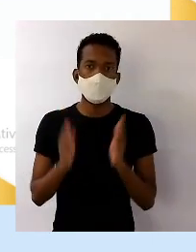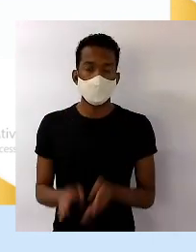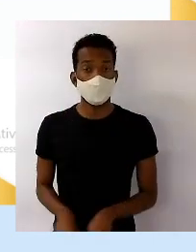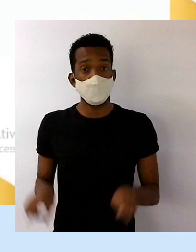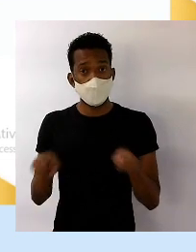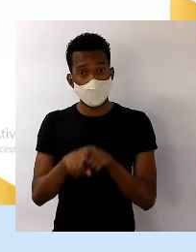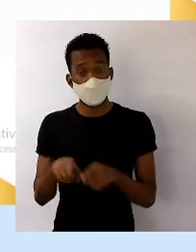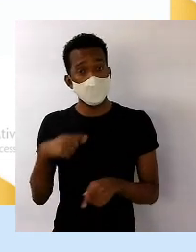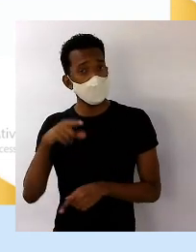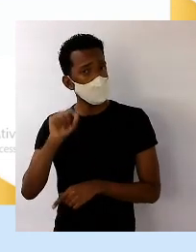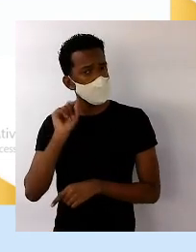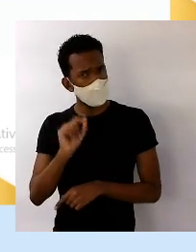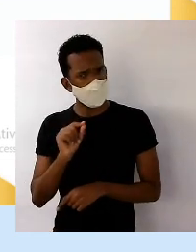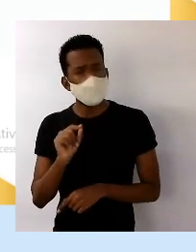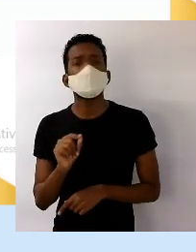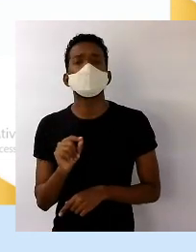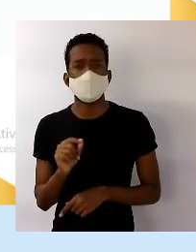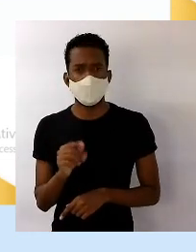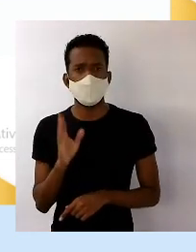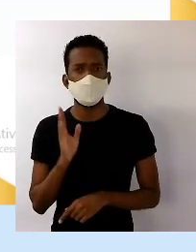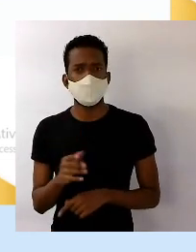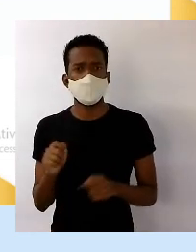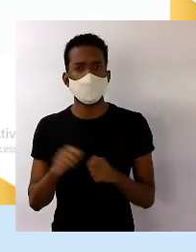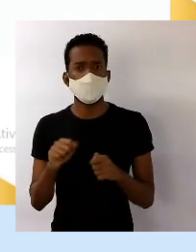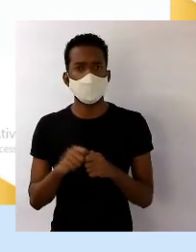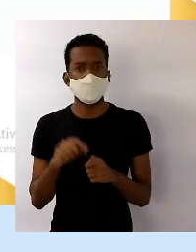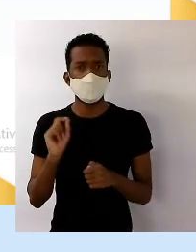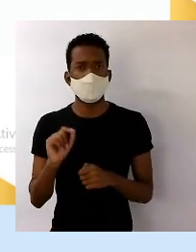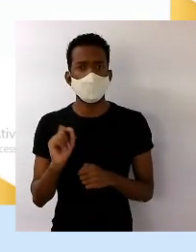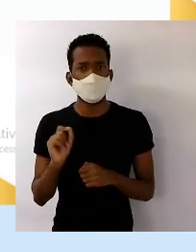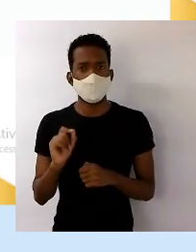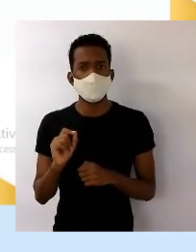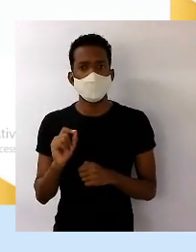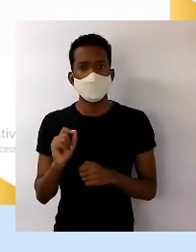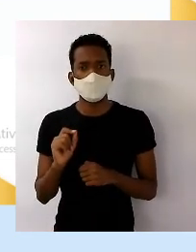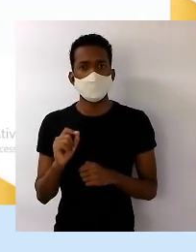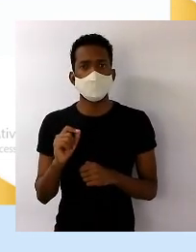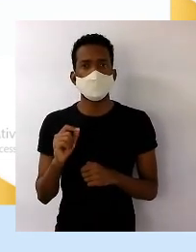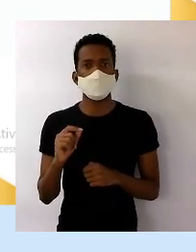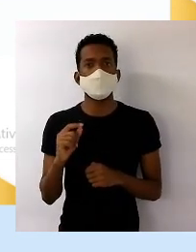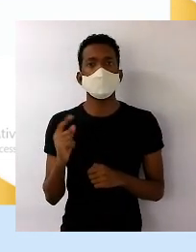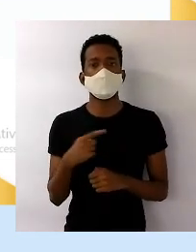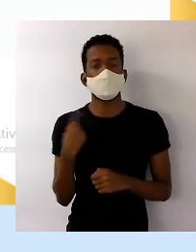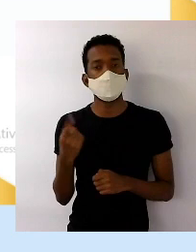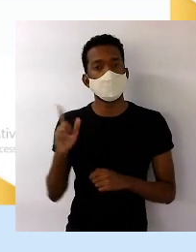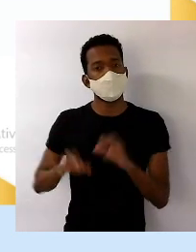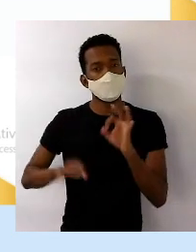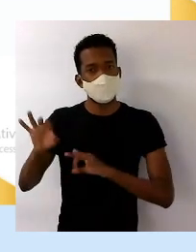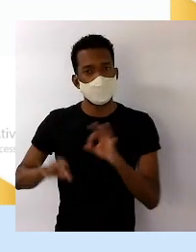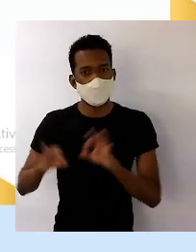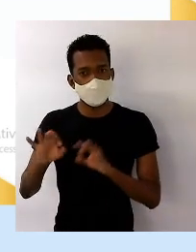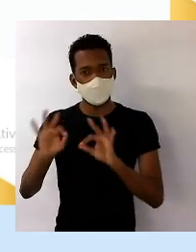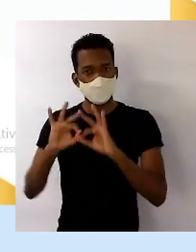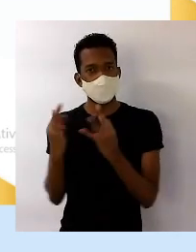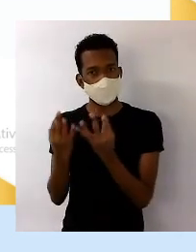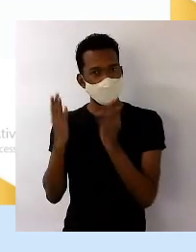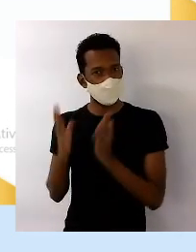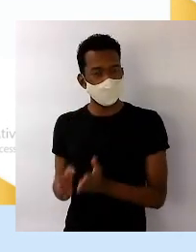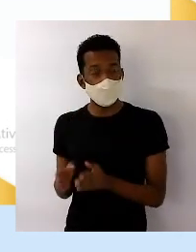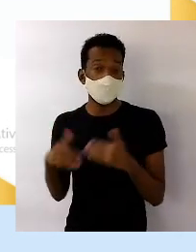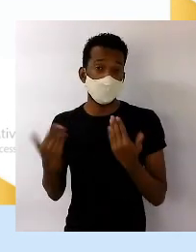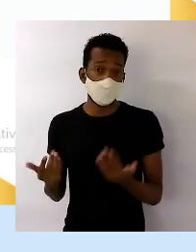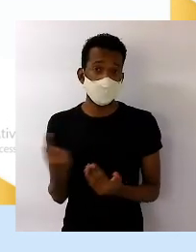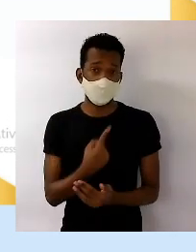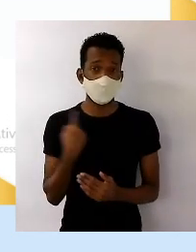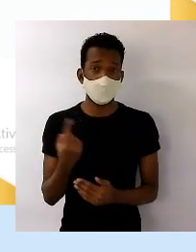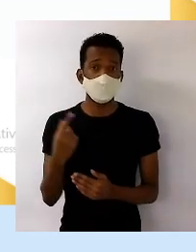e a fazer o que a gente chama e o que a gente preza tanto, que é o planejamento familiar. Com isso, as mulheres deixaram de